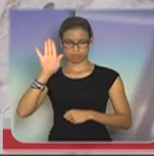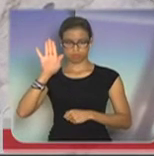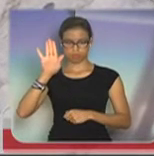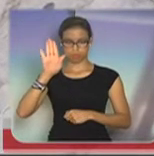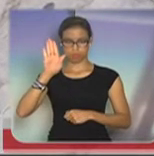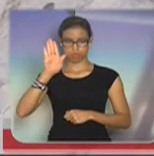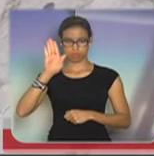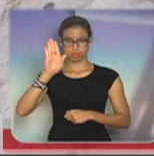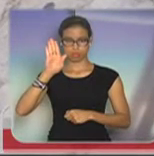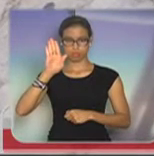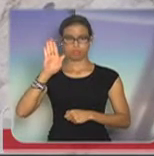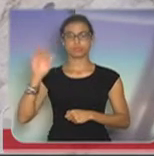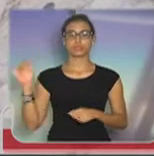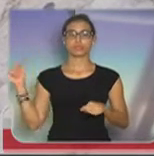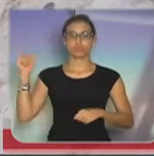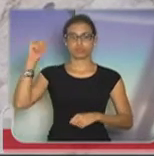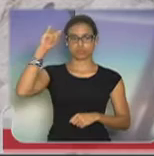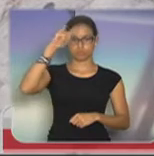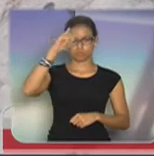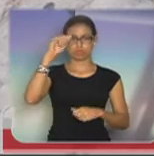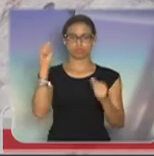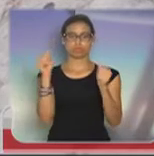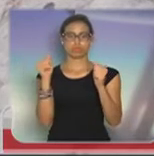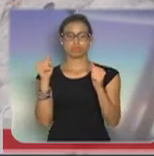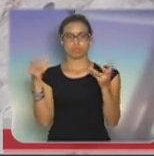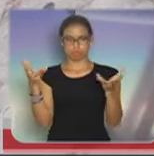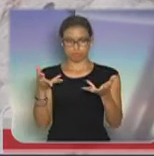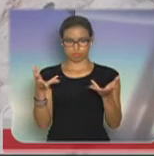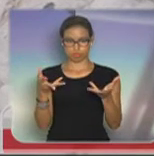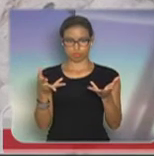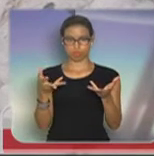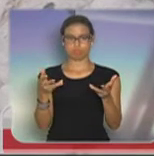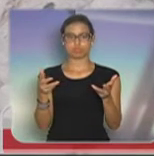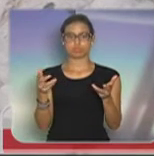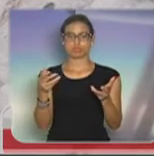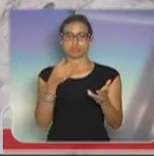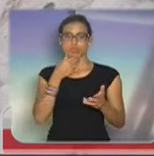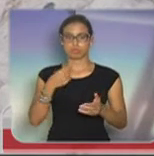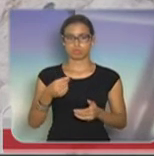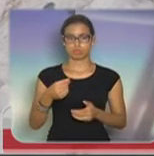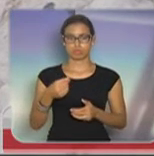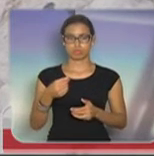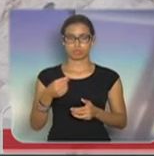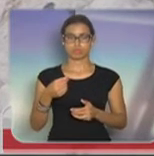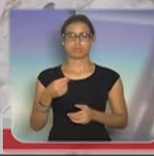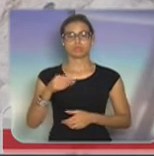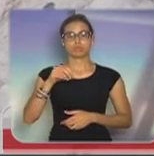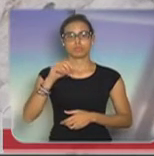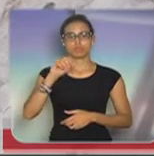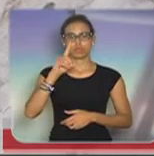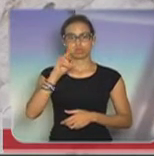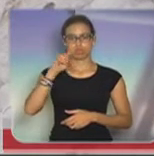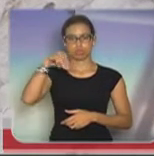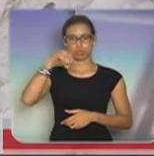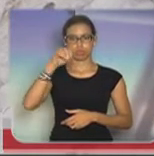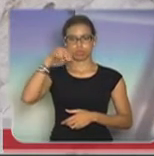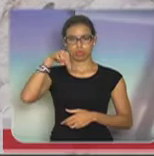o voo realizado por Alberto Santos Dumont em Paris, em